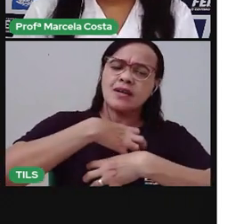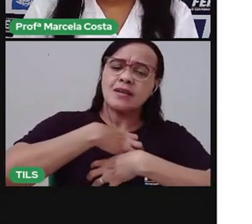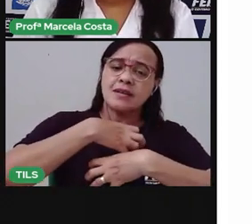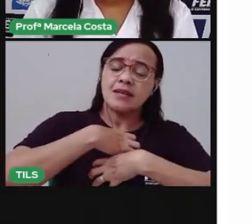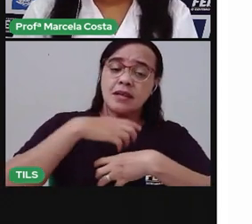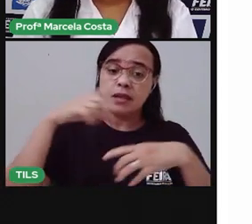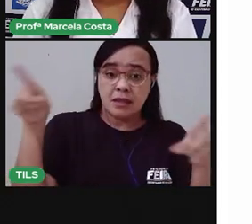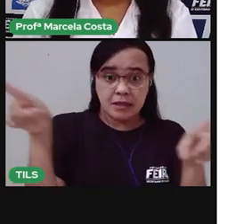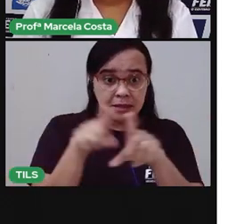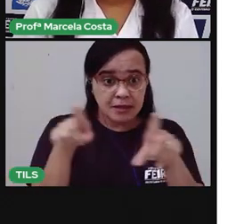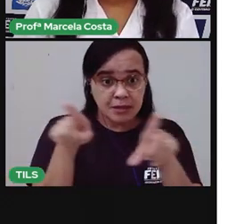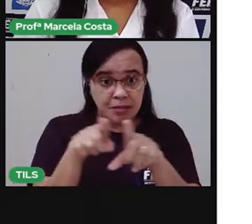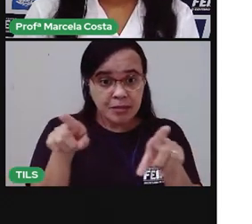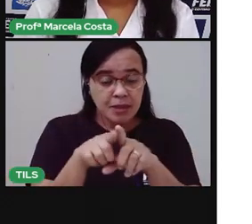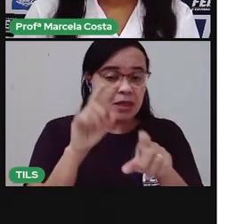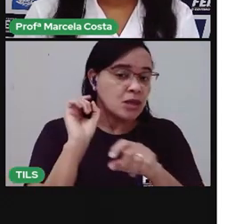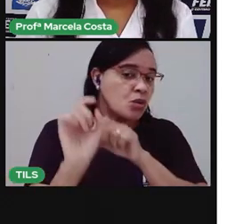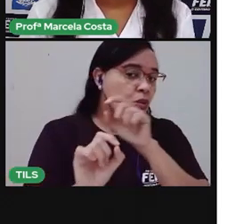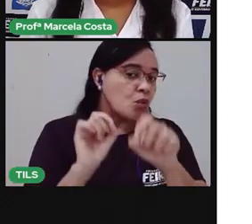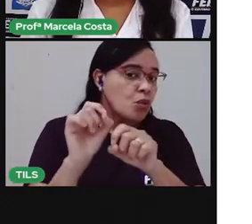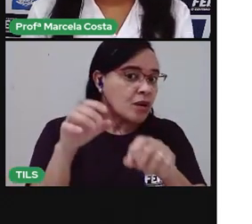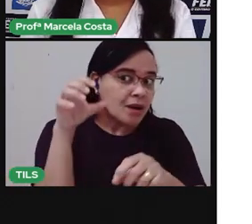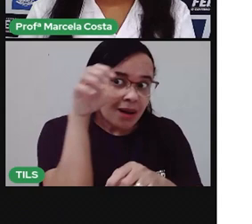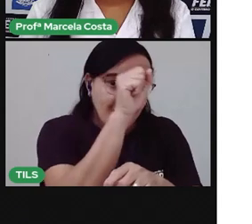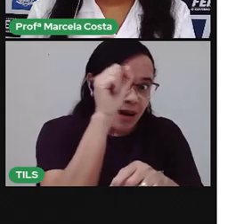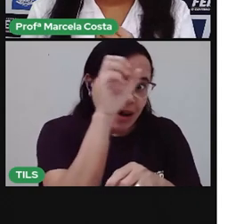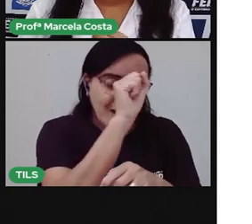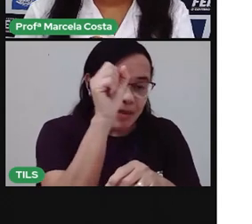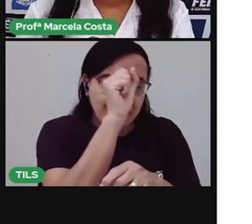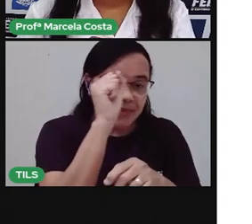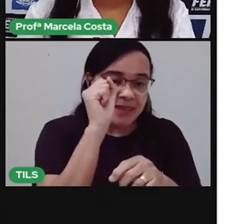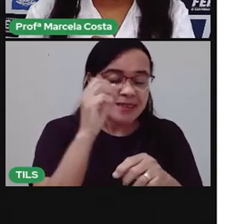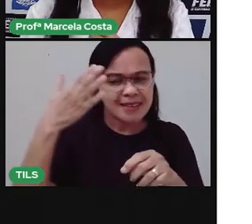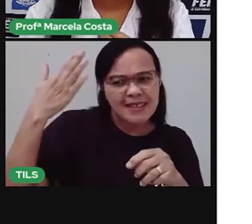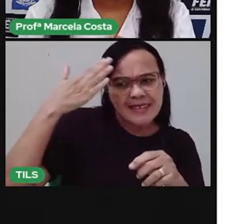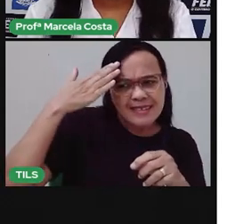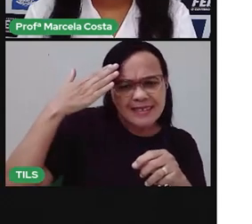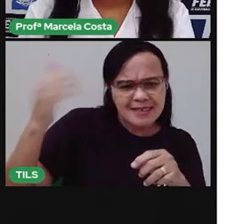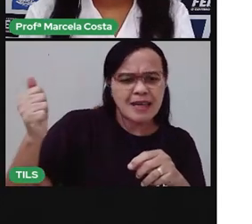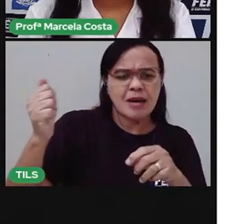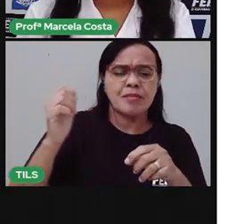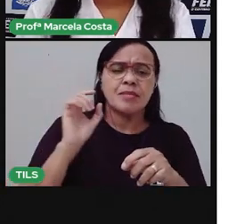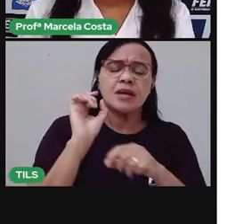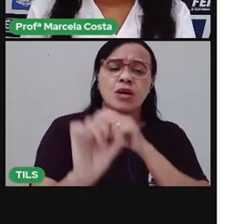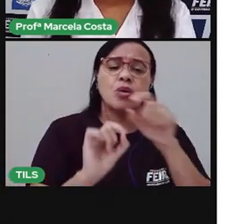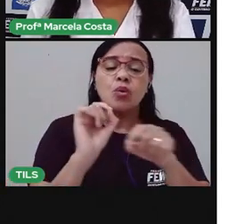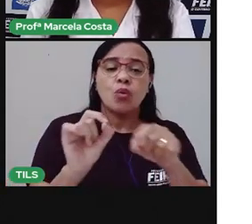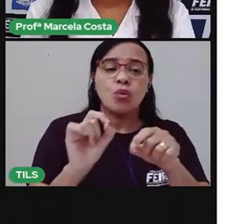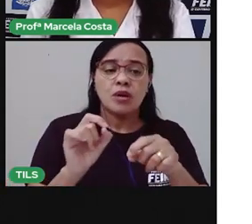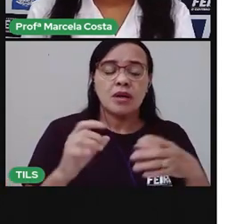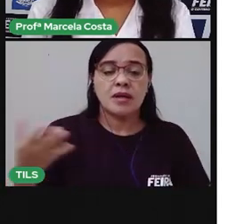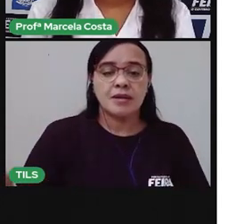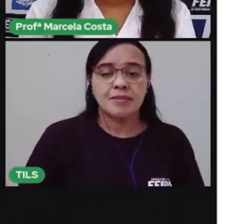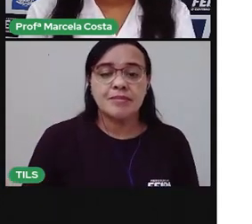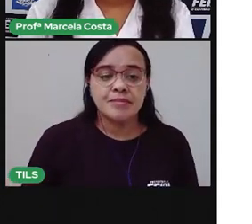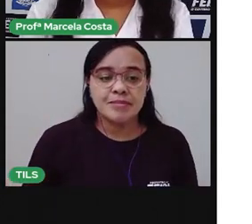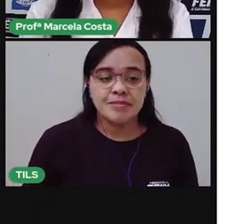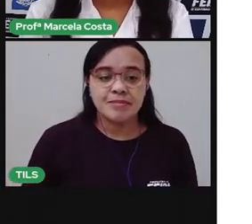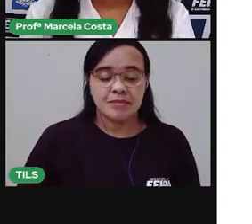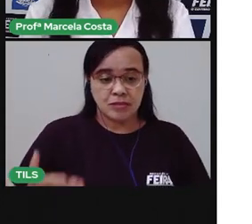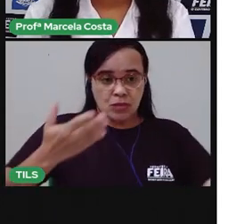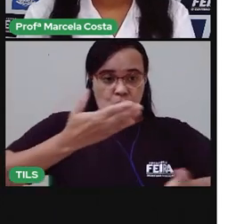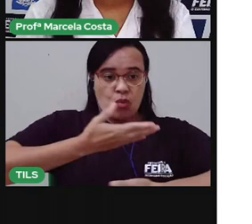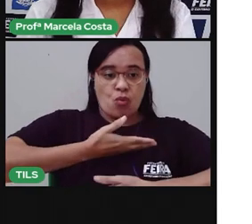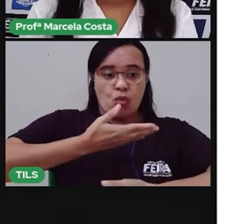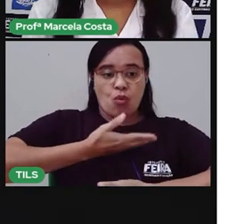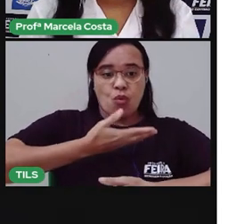vai aprender também a identificar qual órgão do nosso corpo, qual